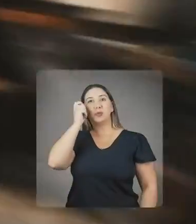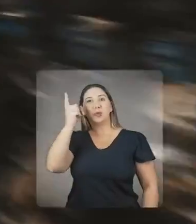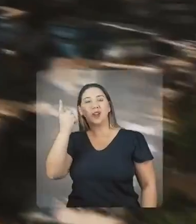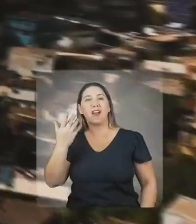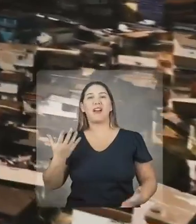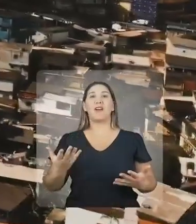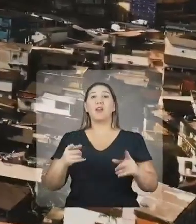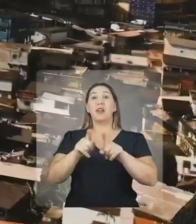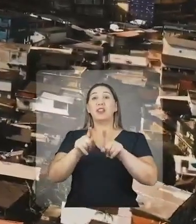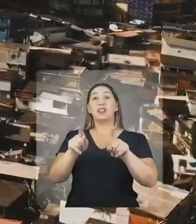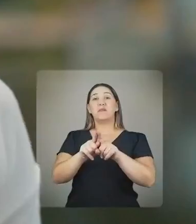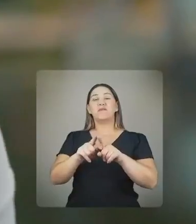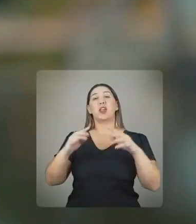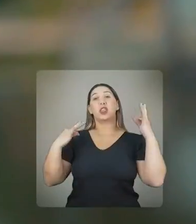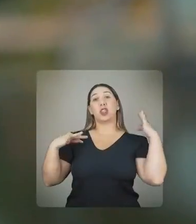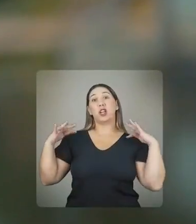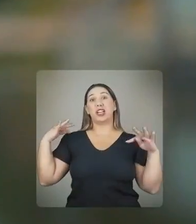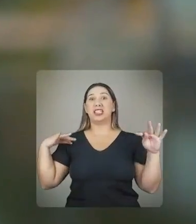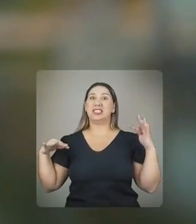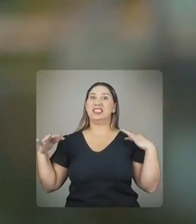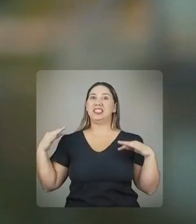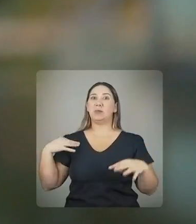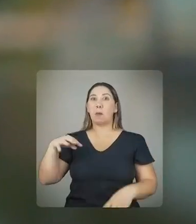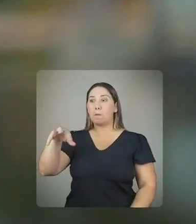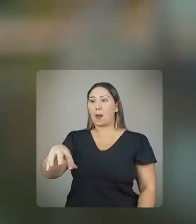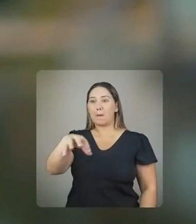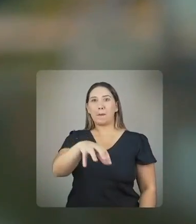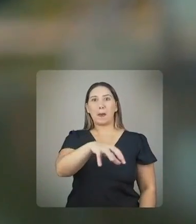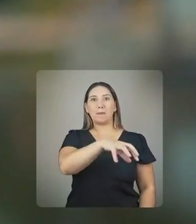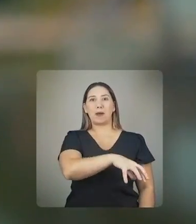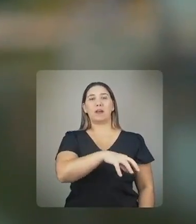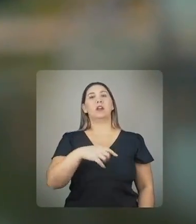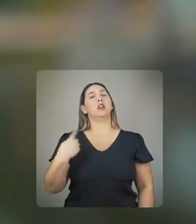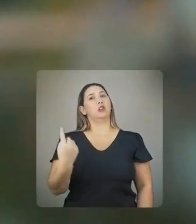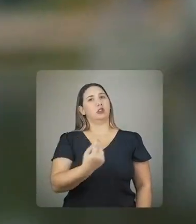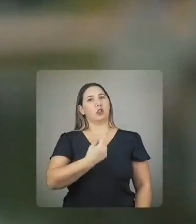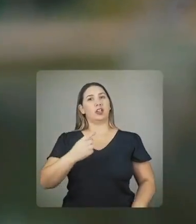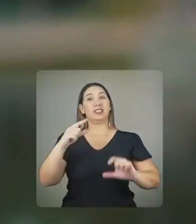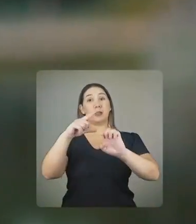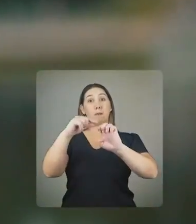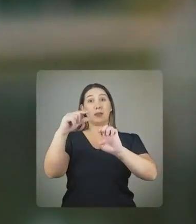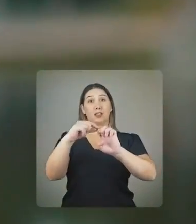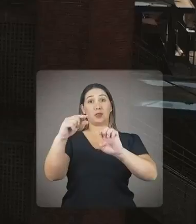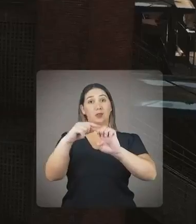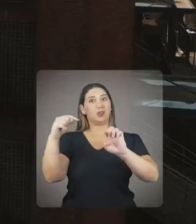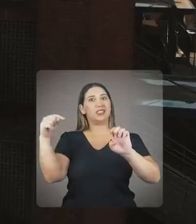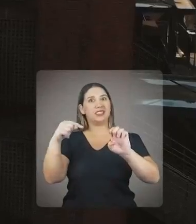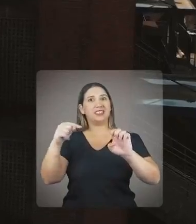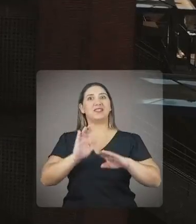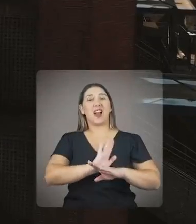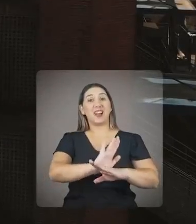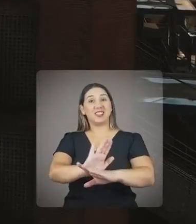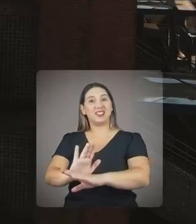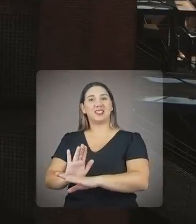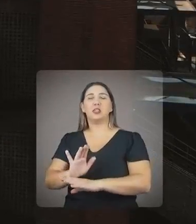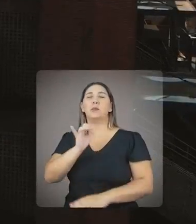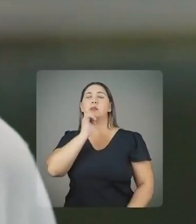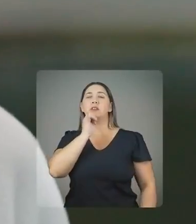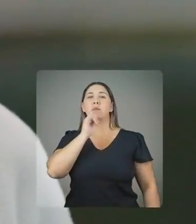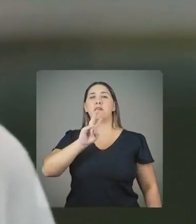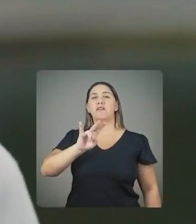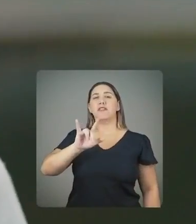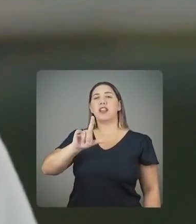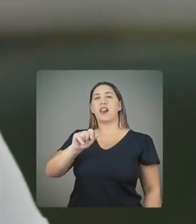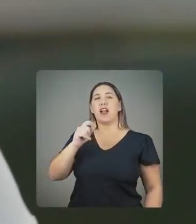turismo de base comunitária. O empreendedorismo é uma das nossas prioridades. E por isso, as vilas criativas